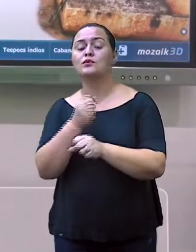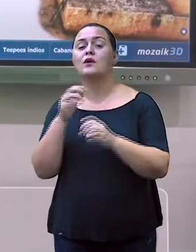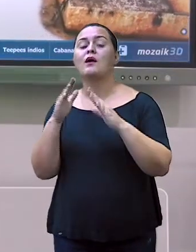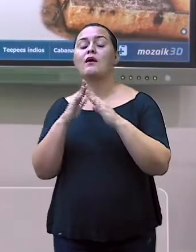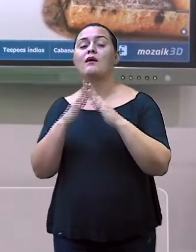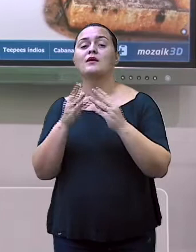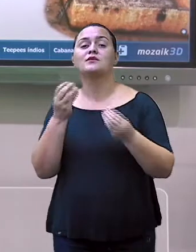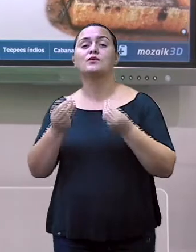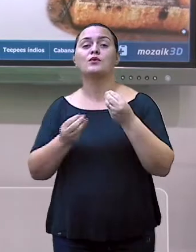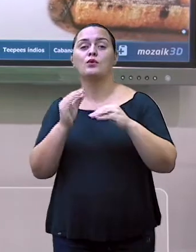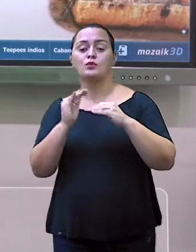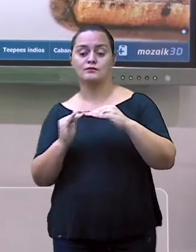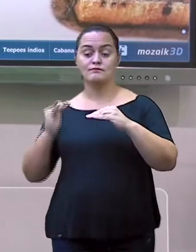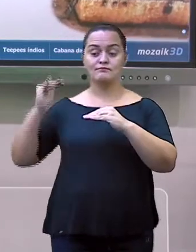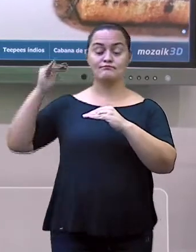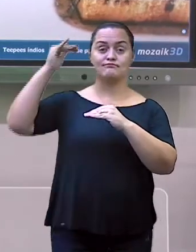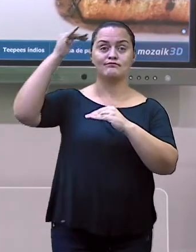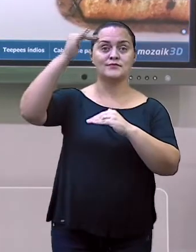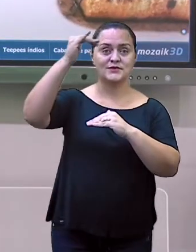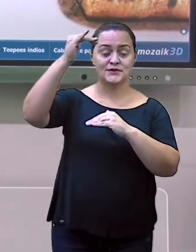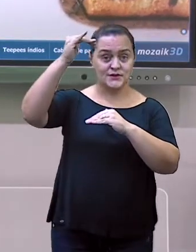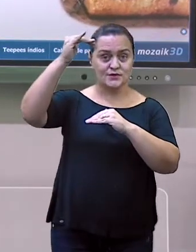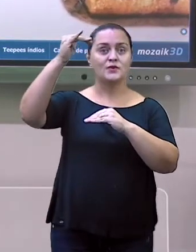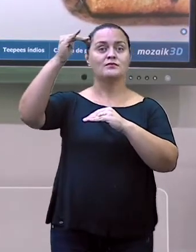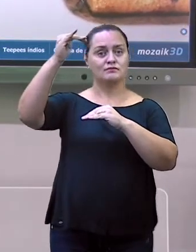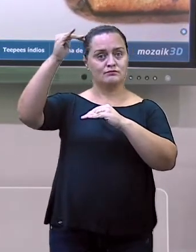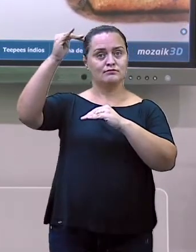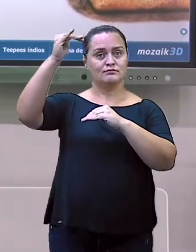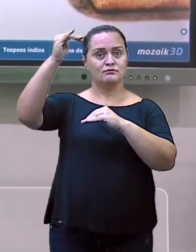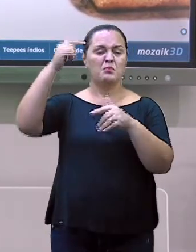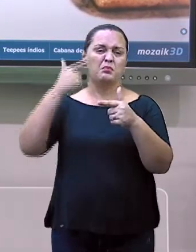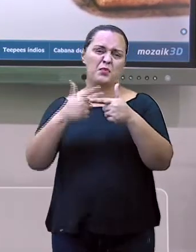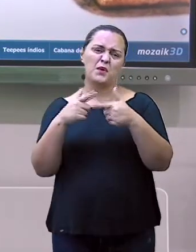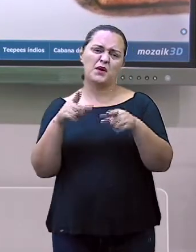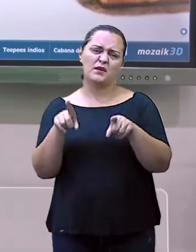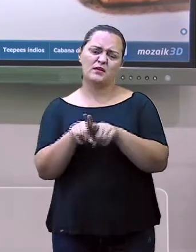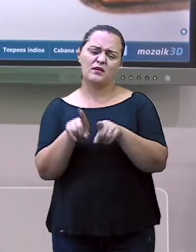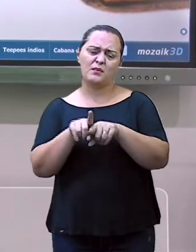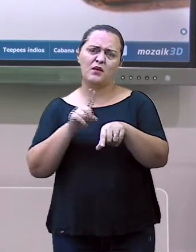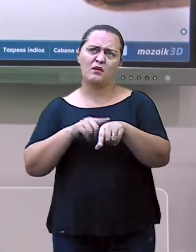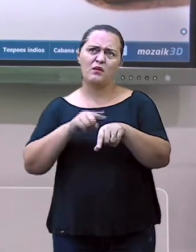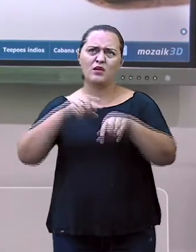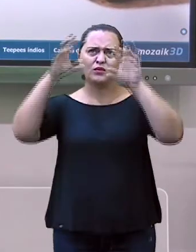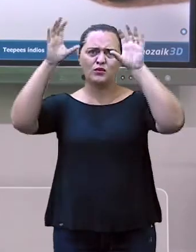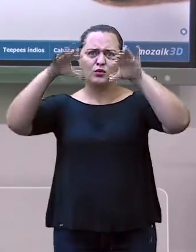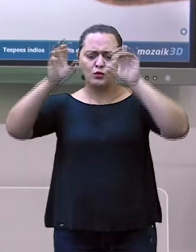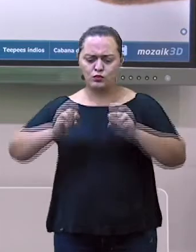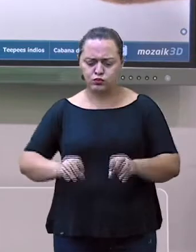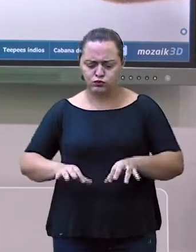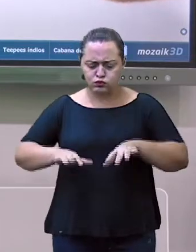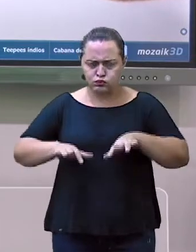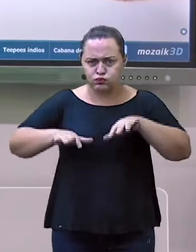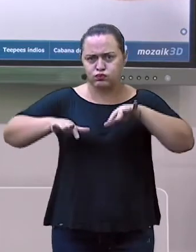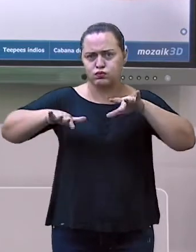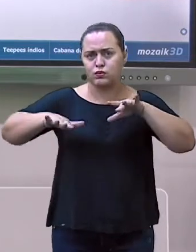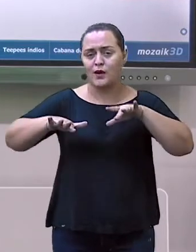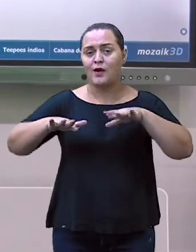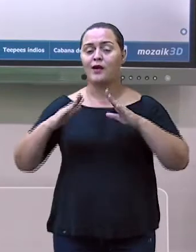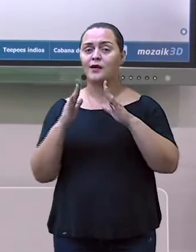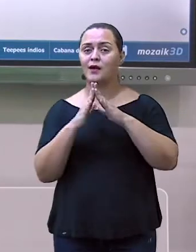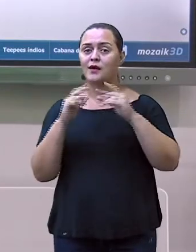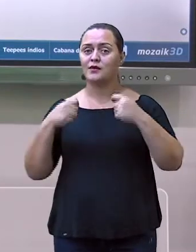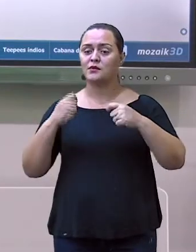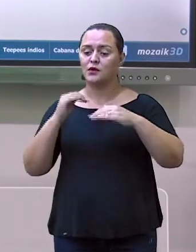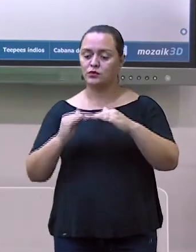do período de cheias, que são as enchentes naturais, e também de animais ferozes. Algumas vezes, essas